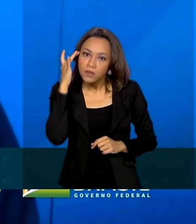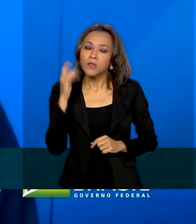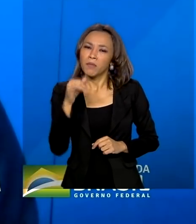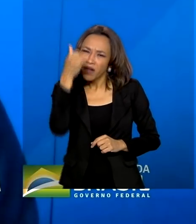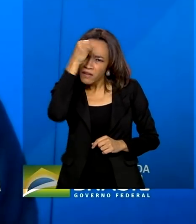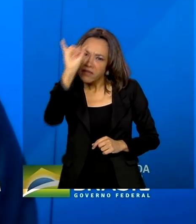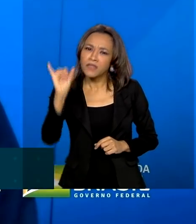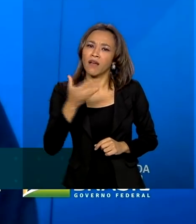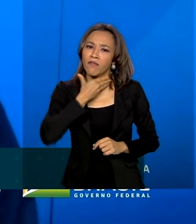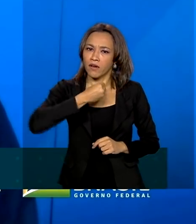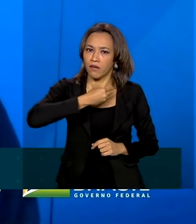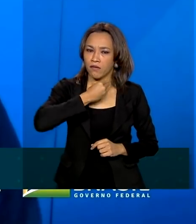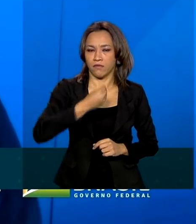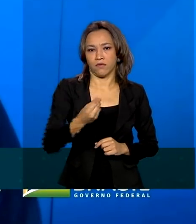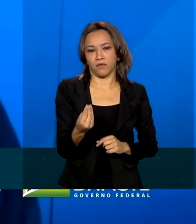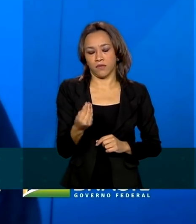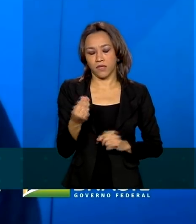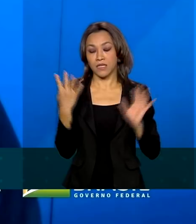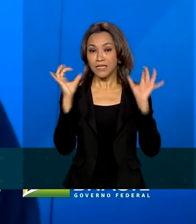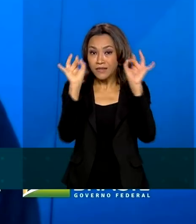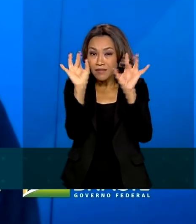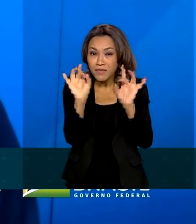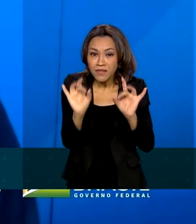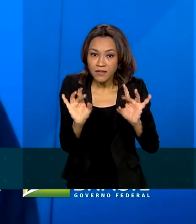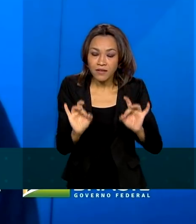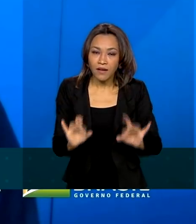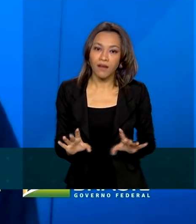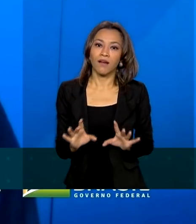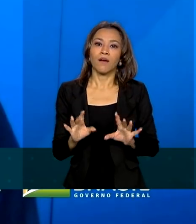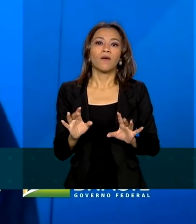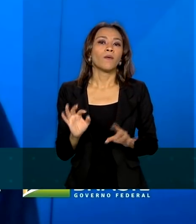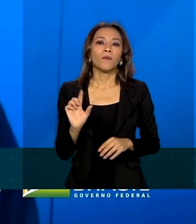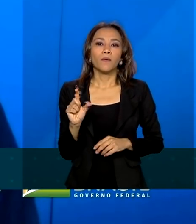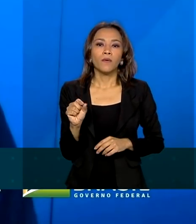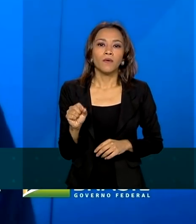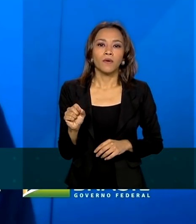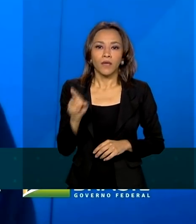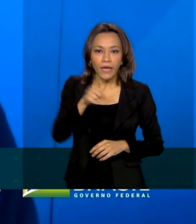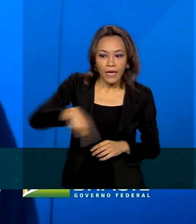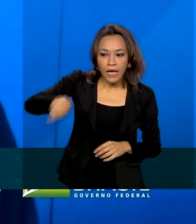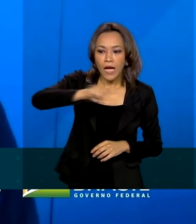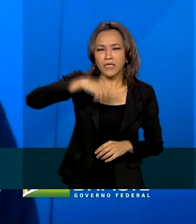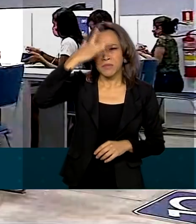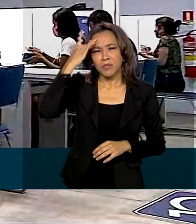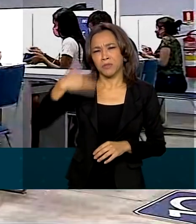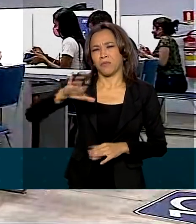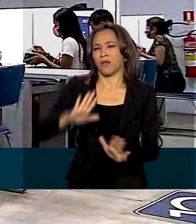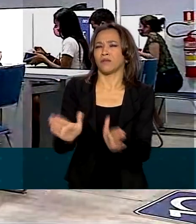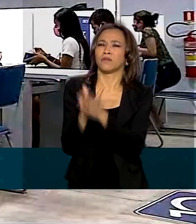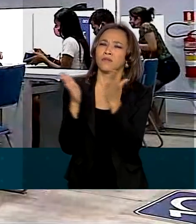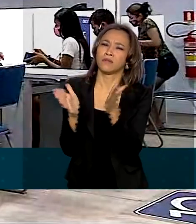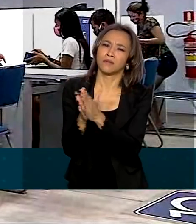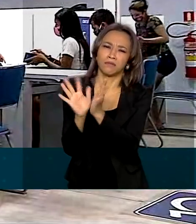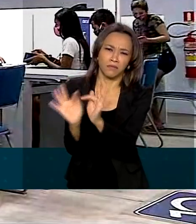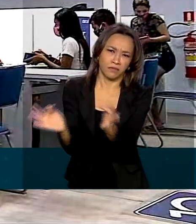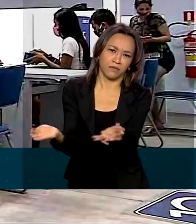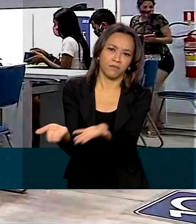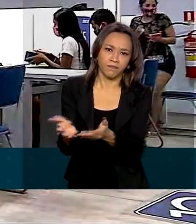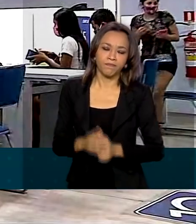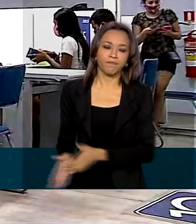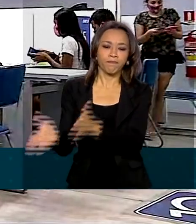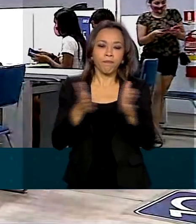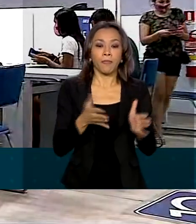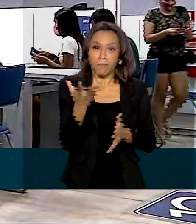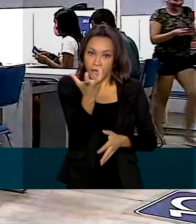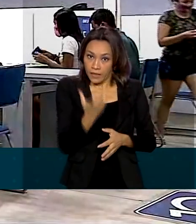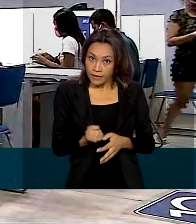fraudes, em especial, as pessoas mais humildes. Para receber a indenização